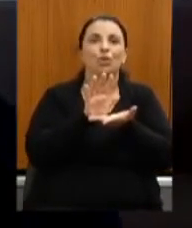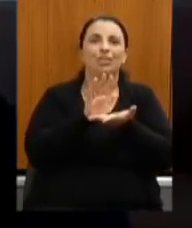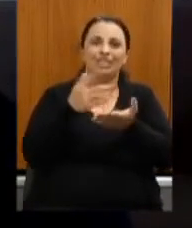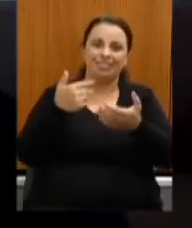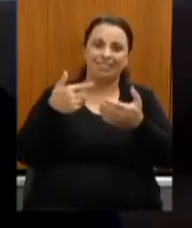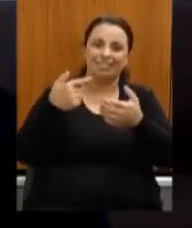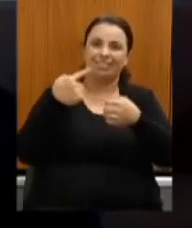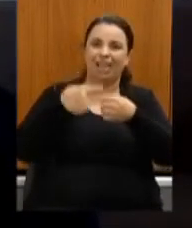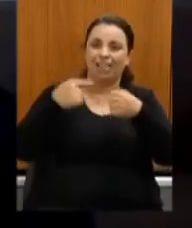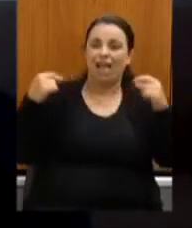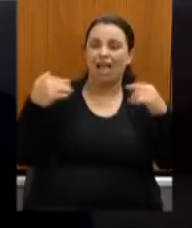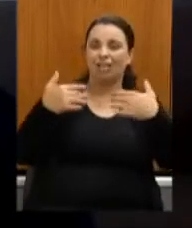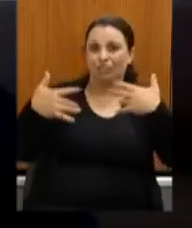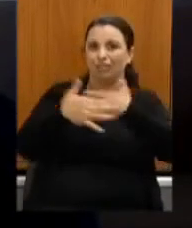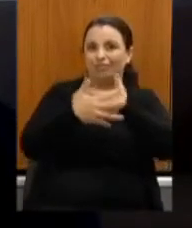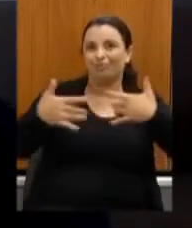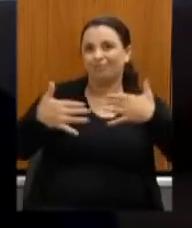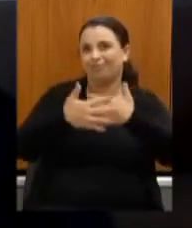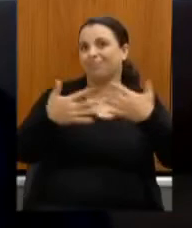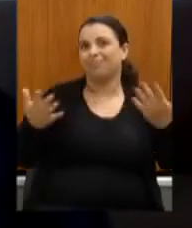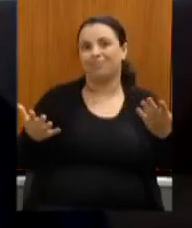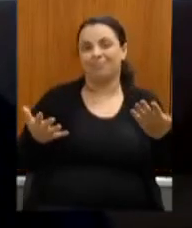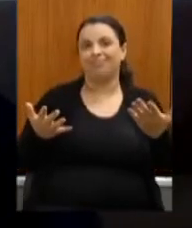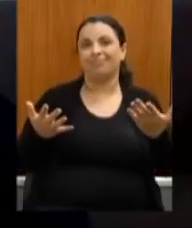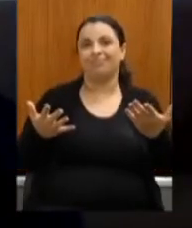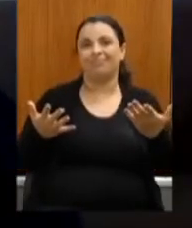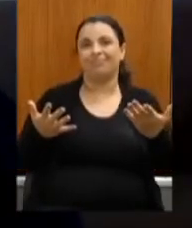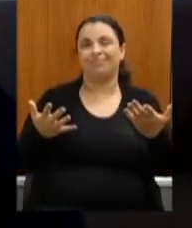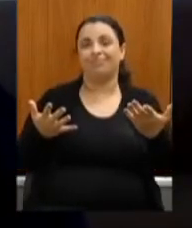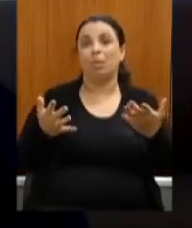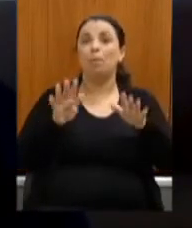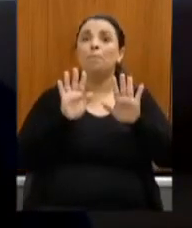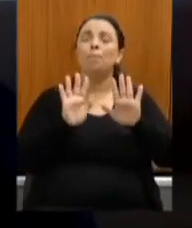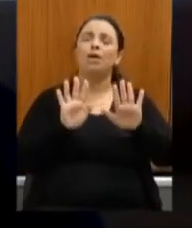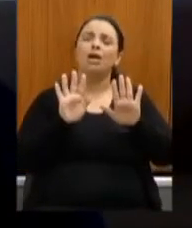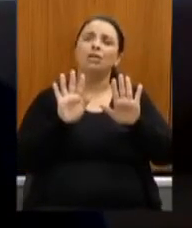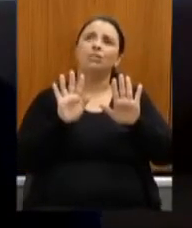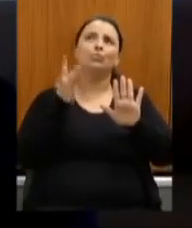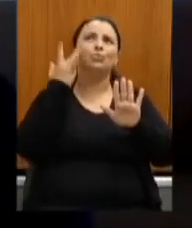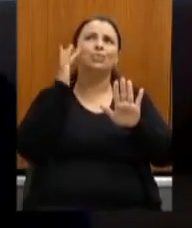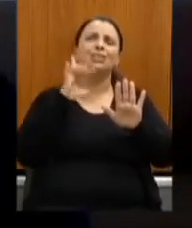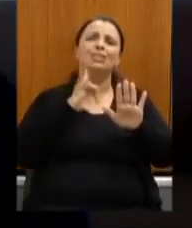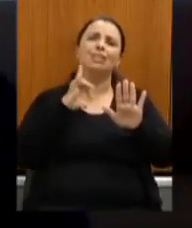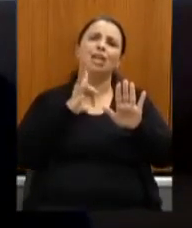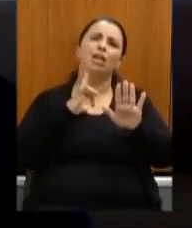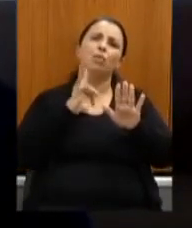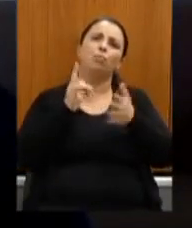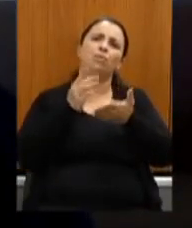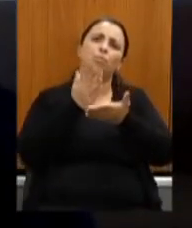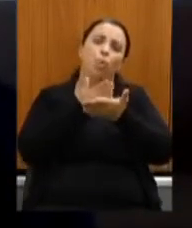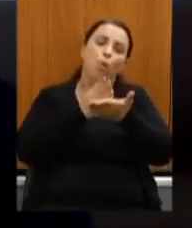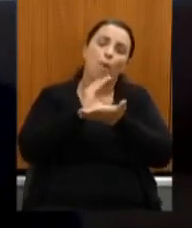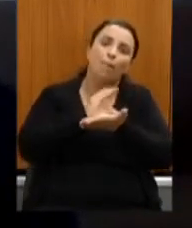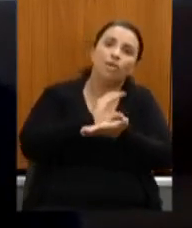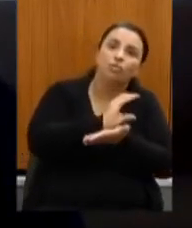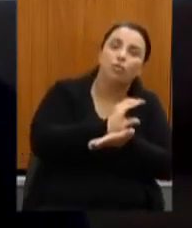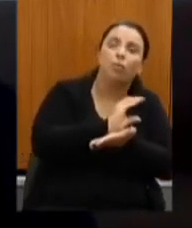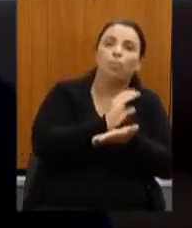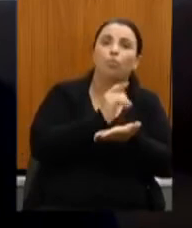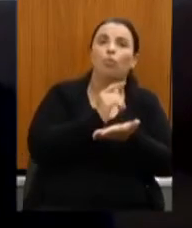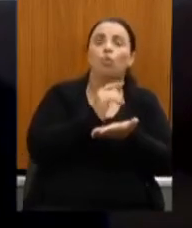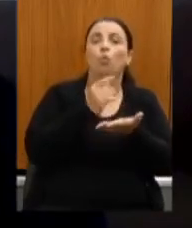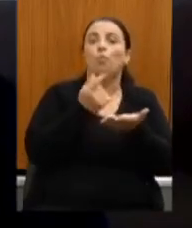isso existe o mecanismo não sei se existe ainda secretário de uma parte vai para o fundo quando a empresa